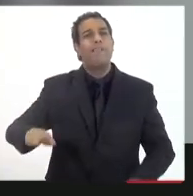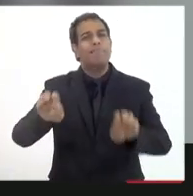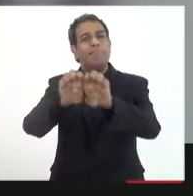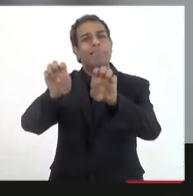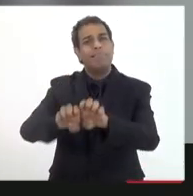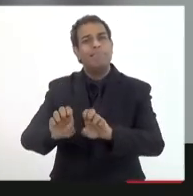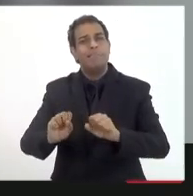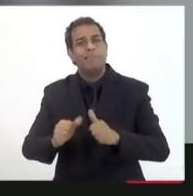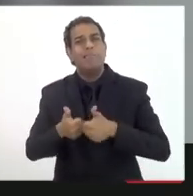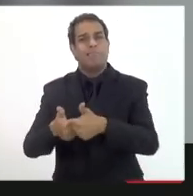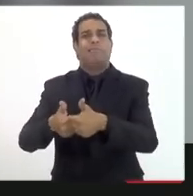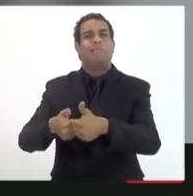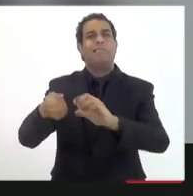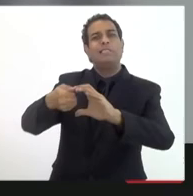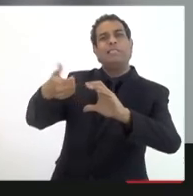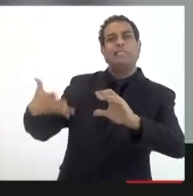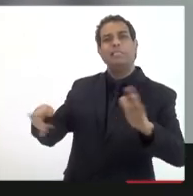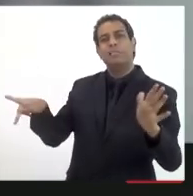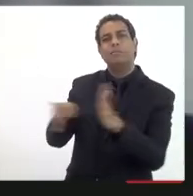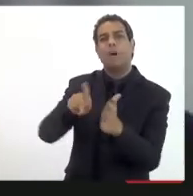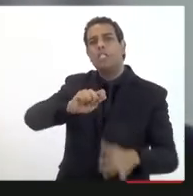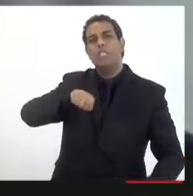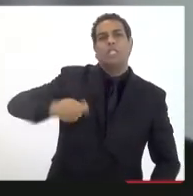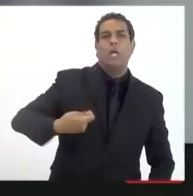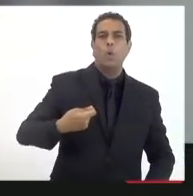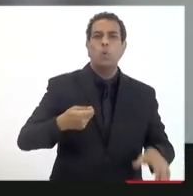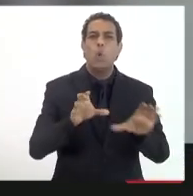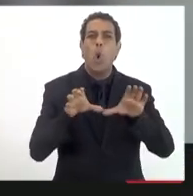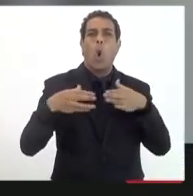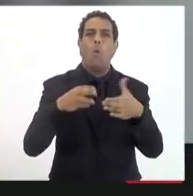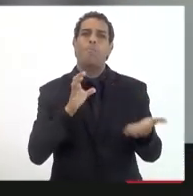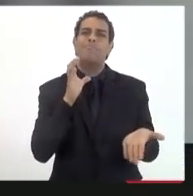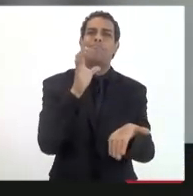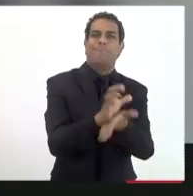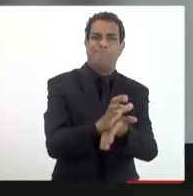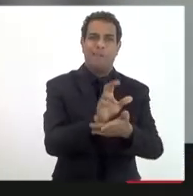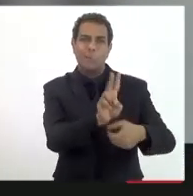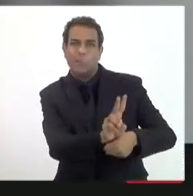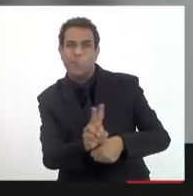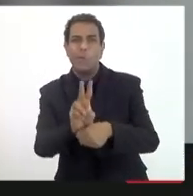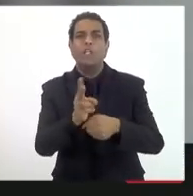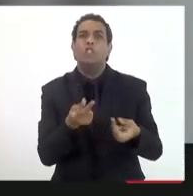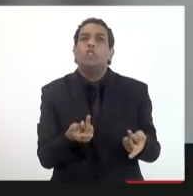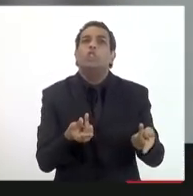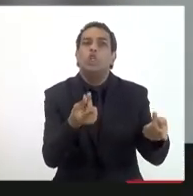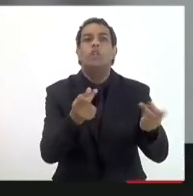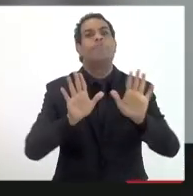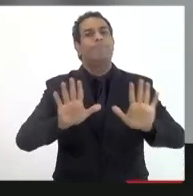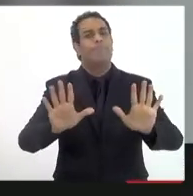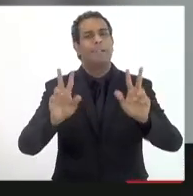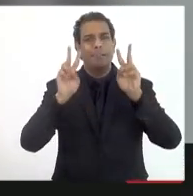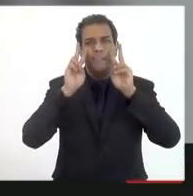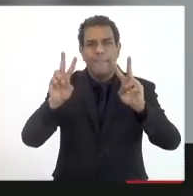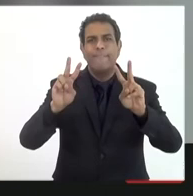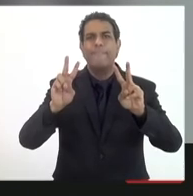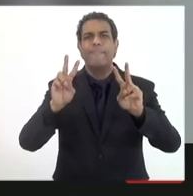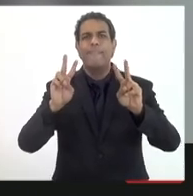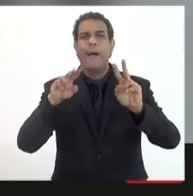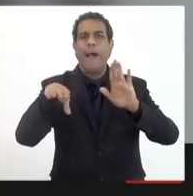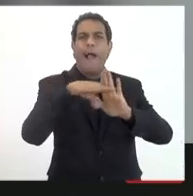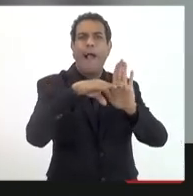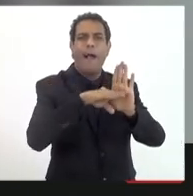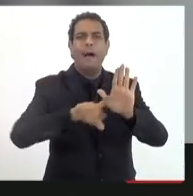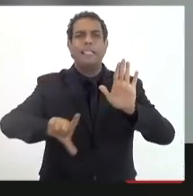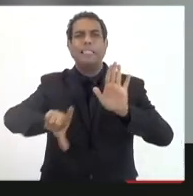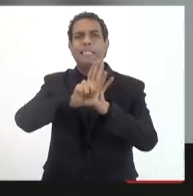essa característica aí nesse sentido e não poderia deixar de ser existe eu observo aqui na lei complementar que tem